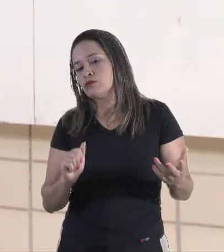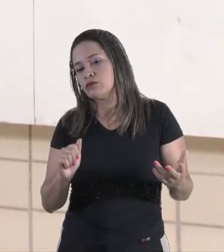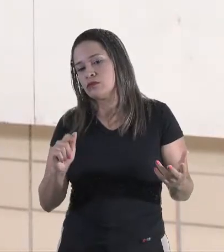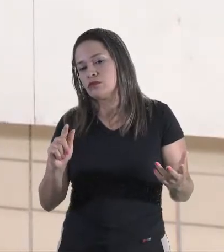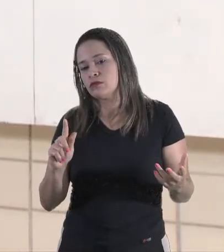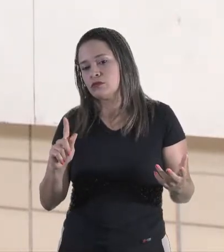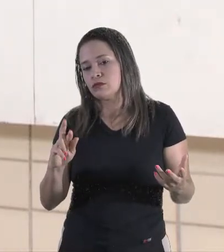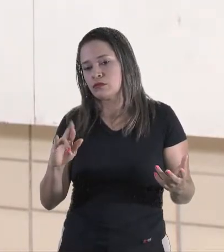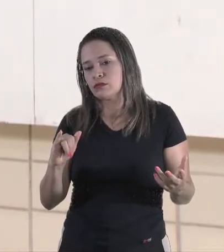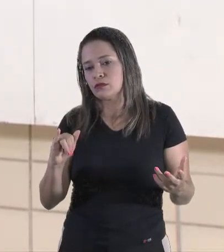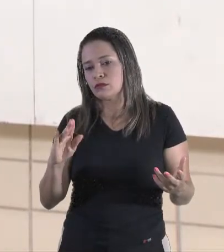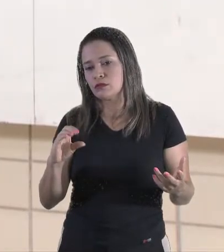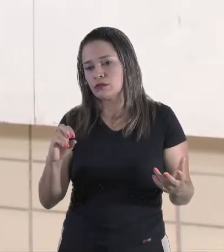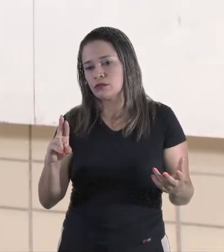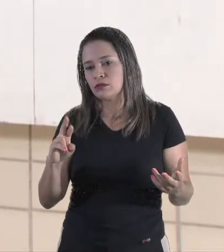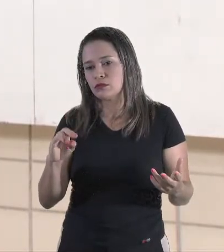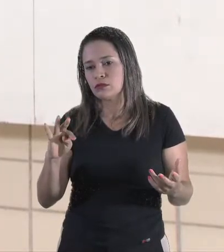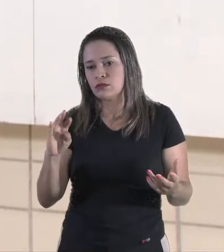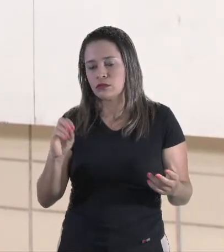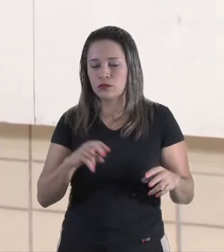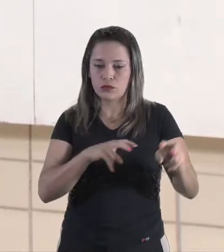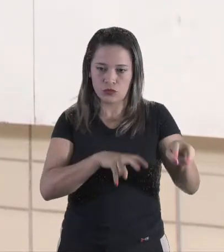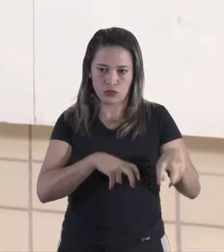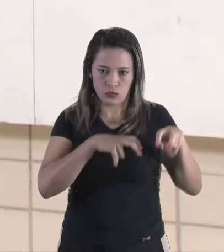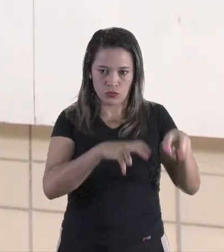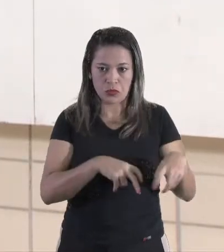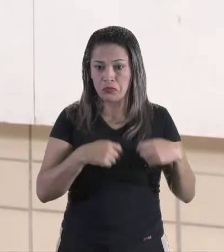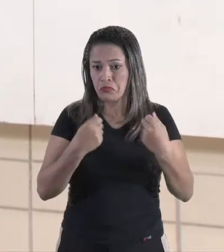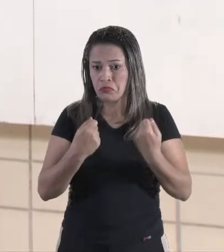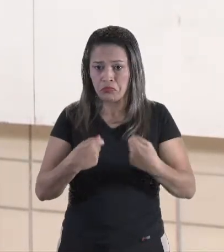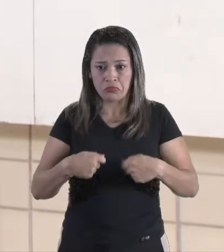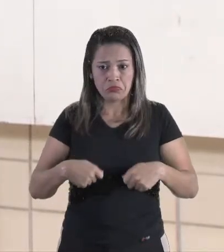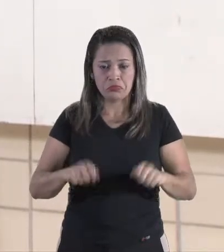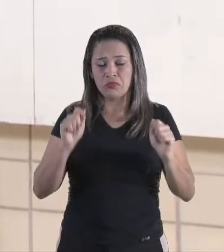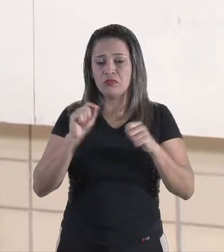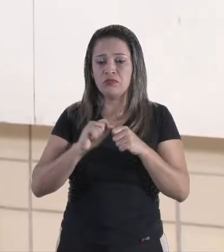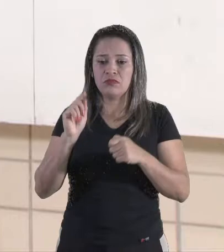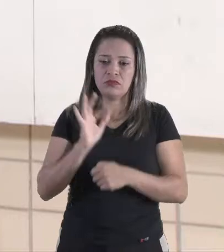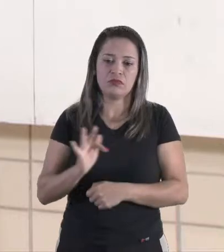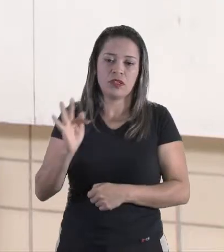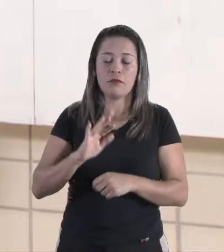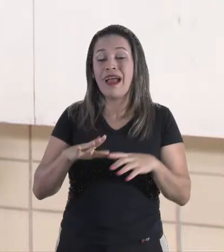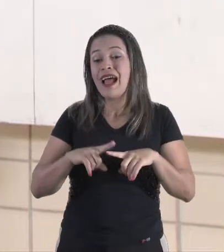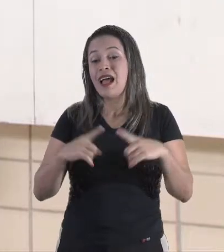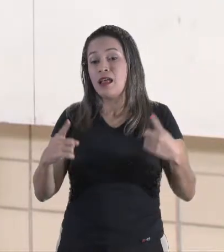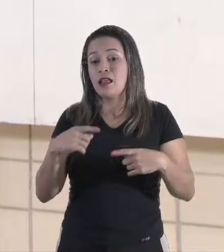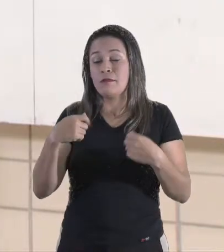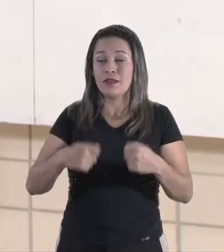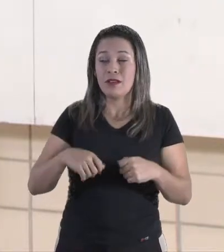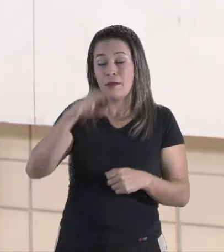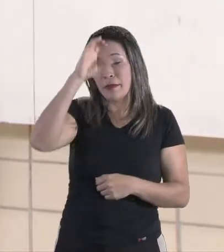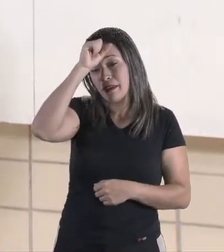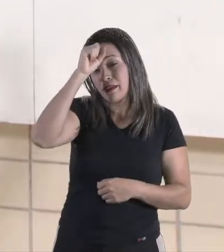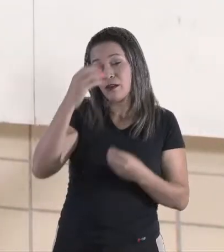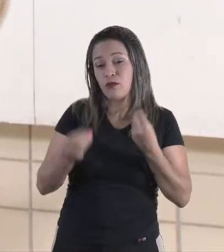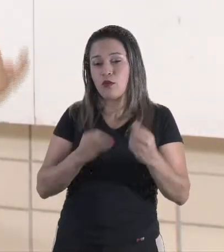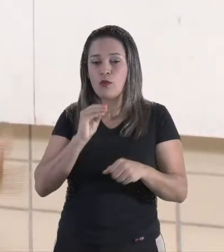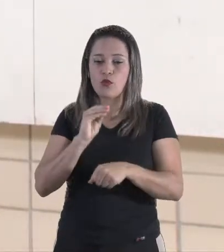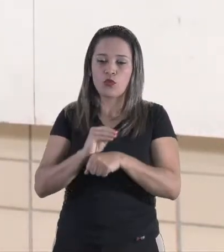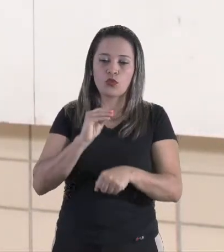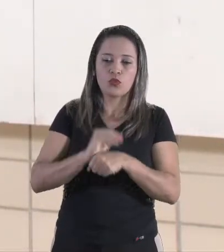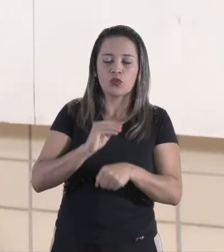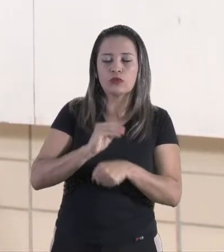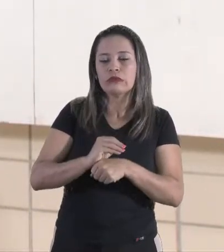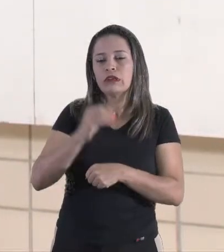precisaram fazer uma faculdade. Mas eles precisaram aprender a cuidar da vaca. Eles precisaram, às vezes, fazer um